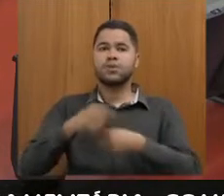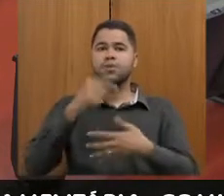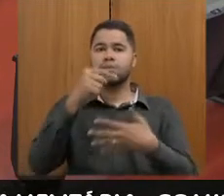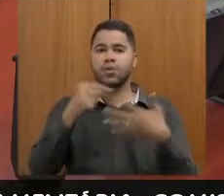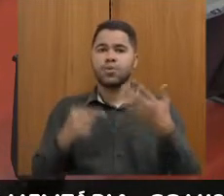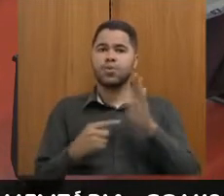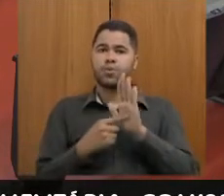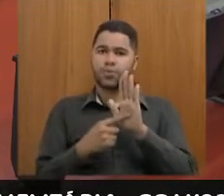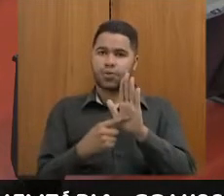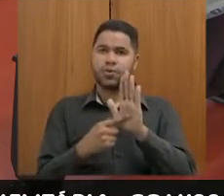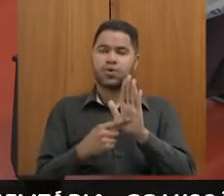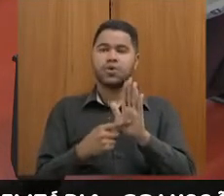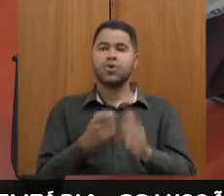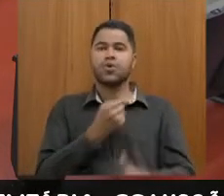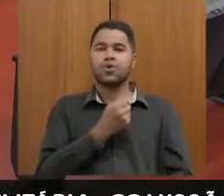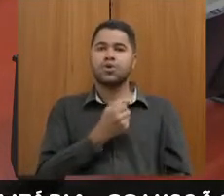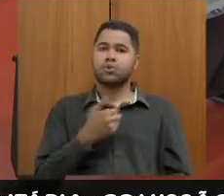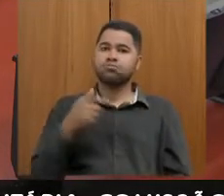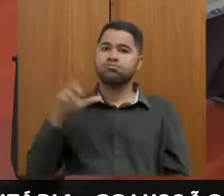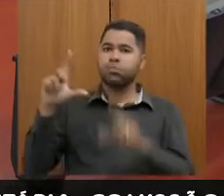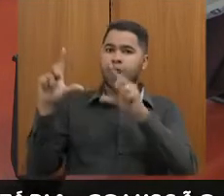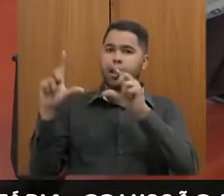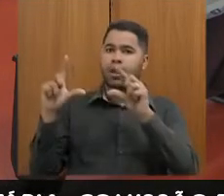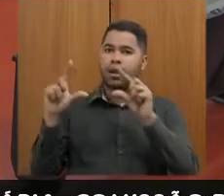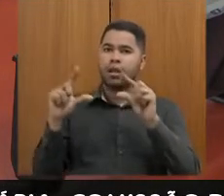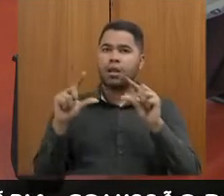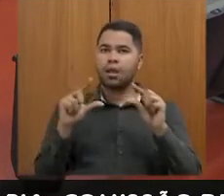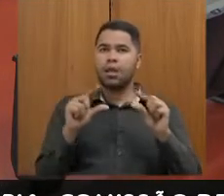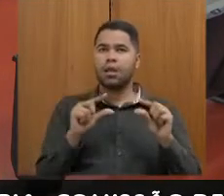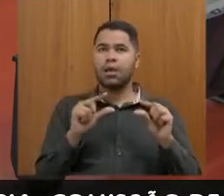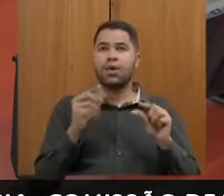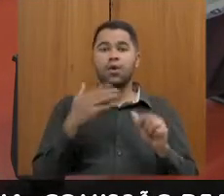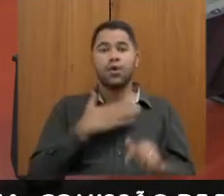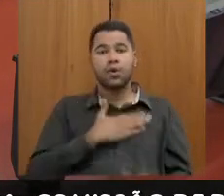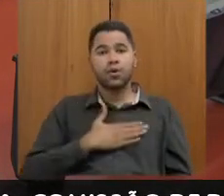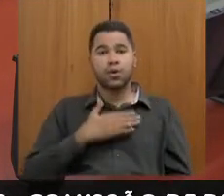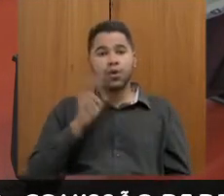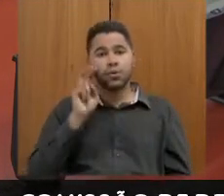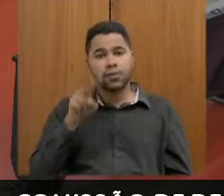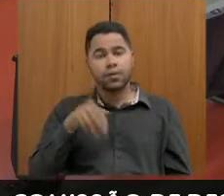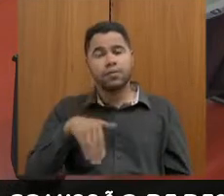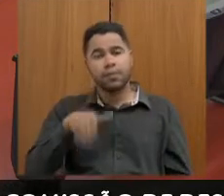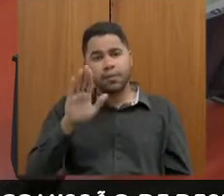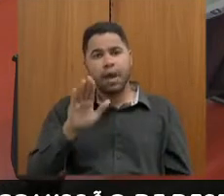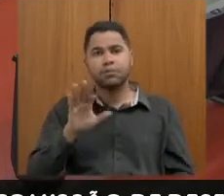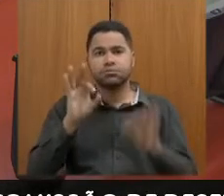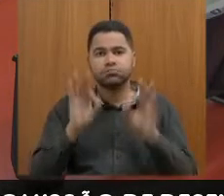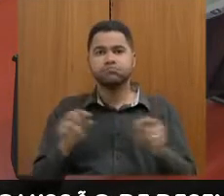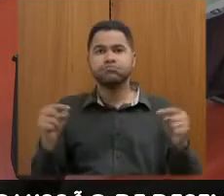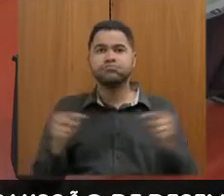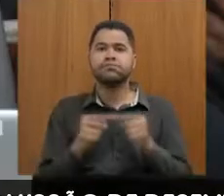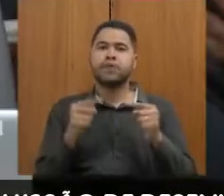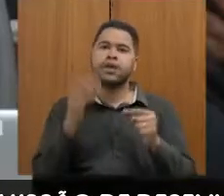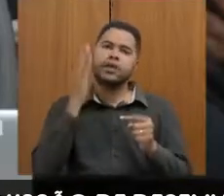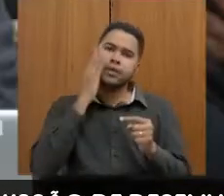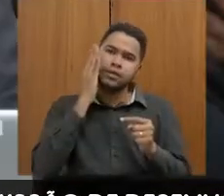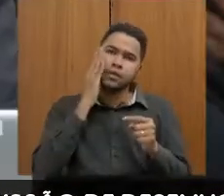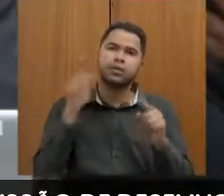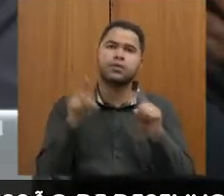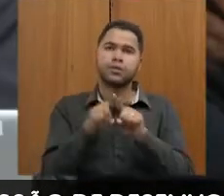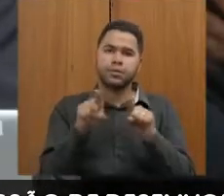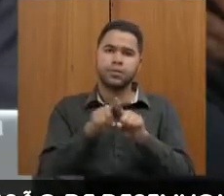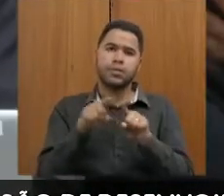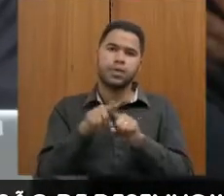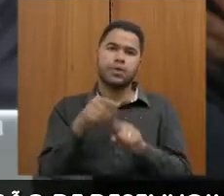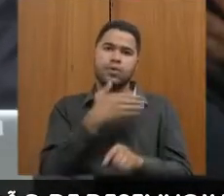mostrando aí que os números estão diminuindo. A gente gostaria de ver com mais contundência, mas a gente entende também que o